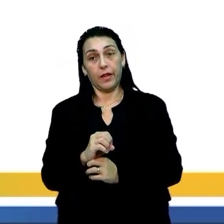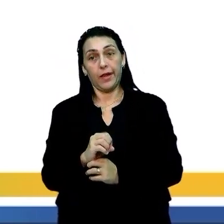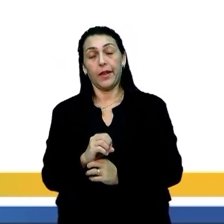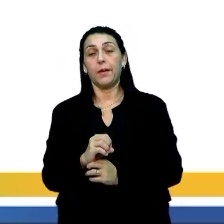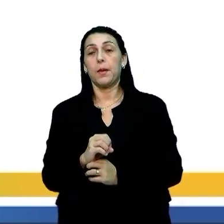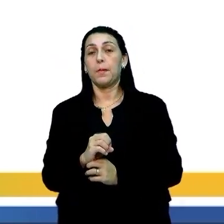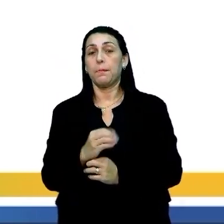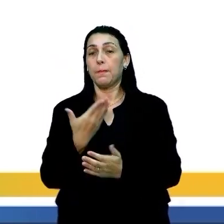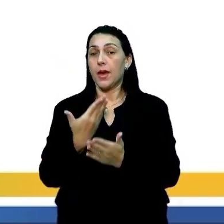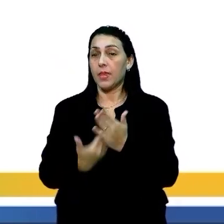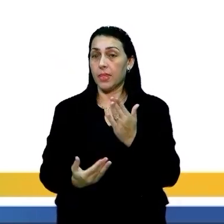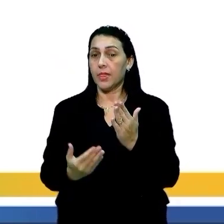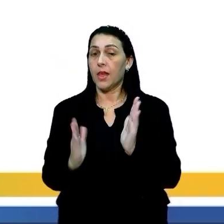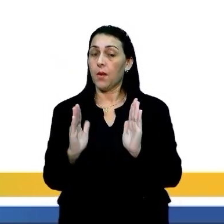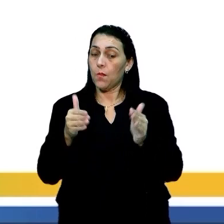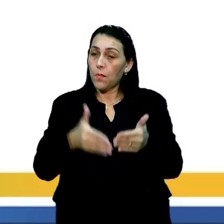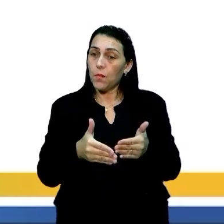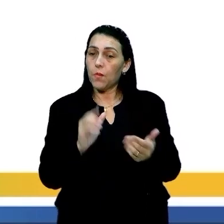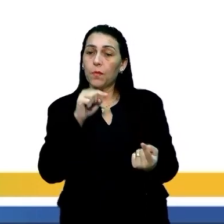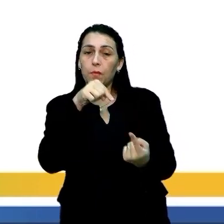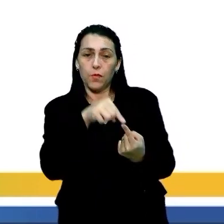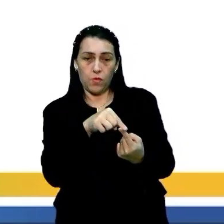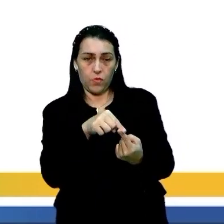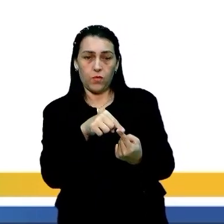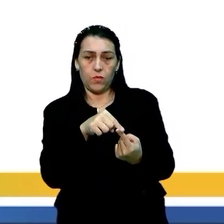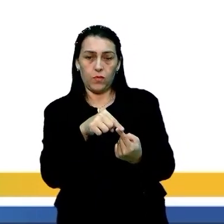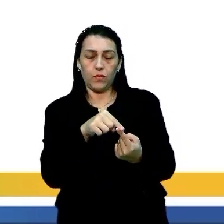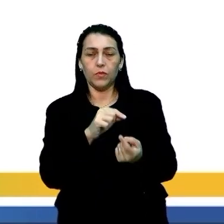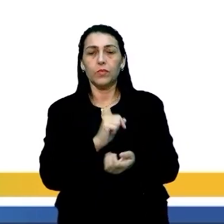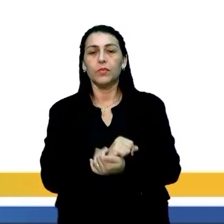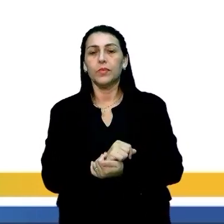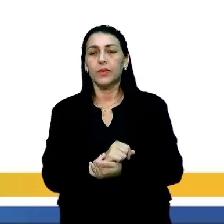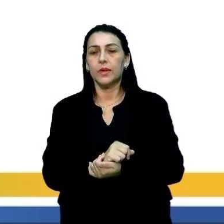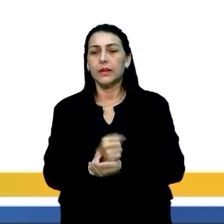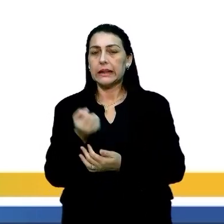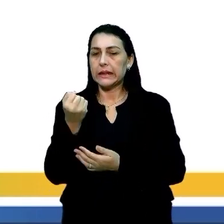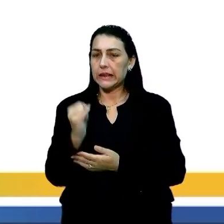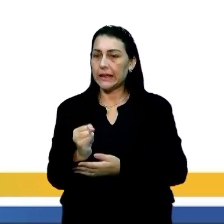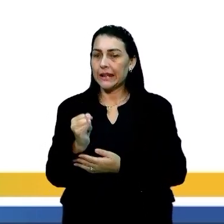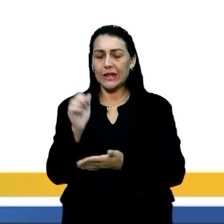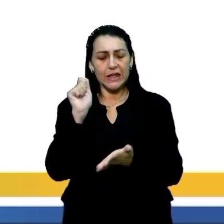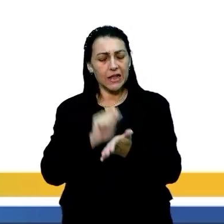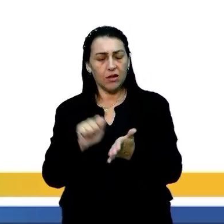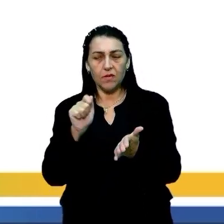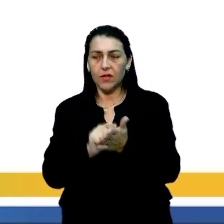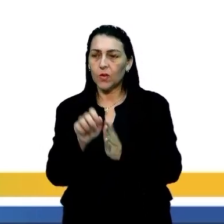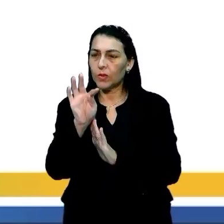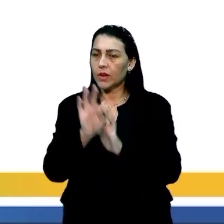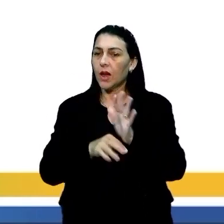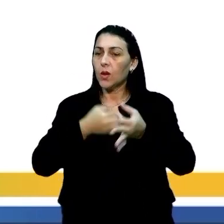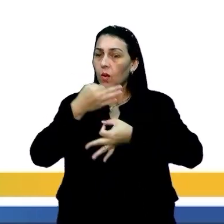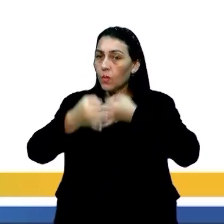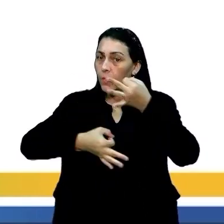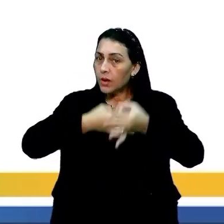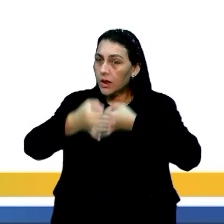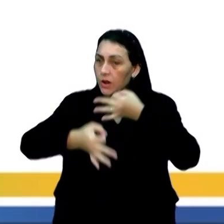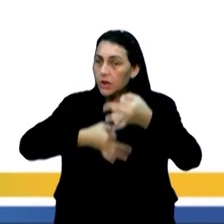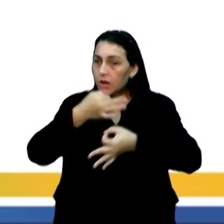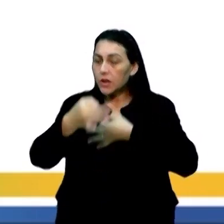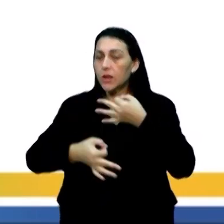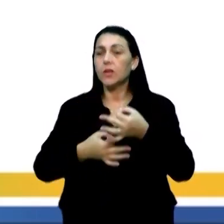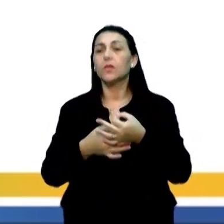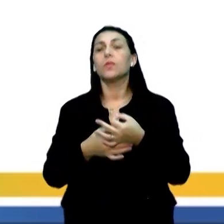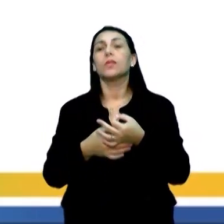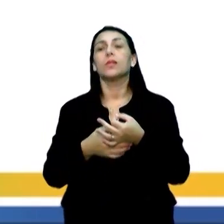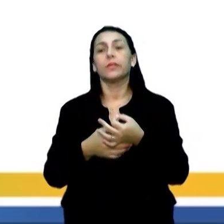ao tema, né? Vai zerar se você fugir ao tema, se você não escrever um texto dissertativo argumentativo.